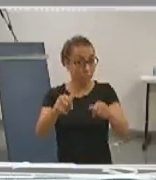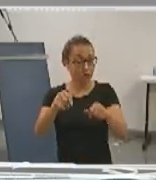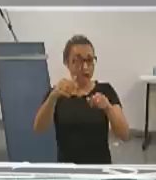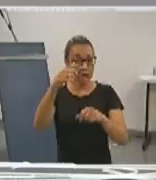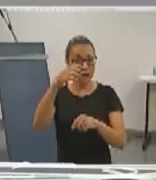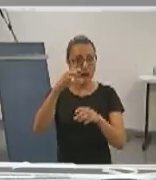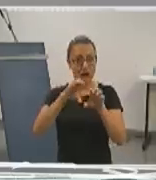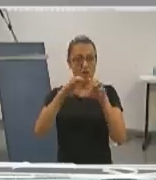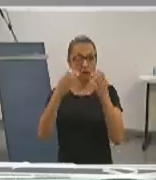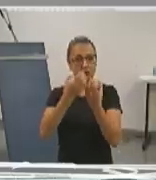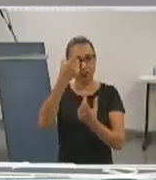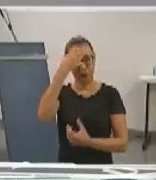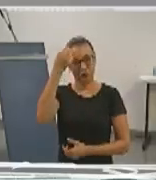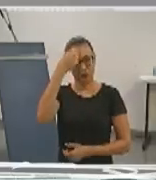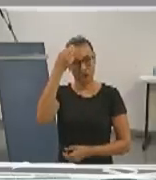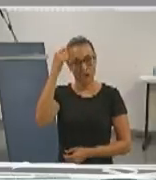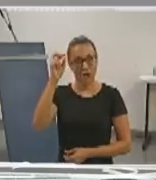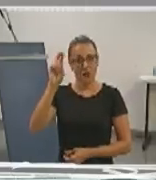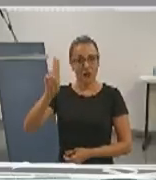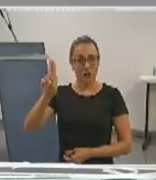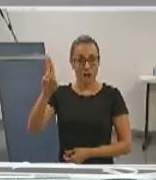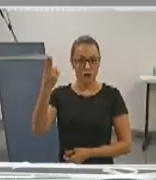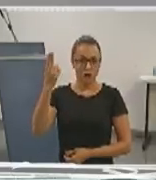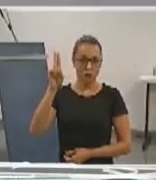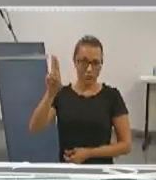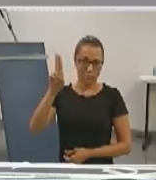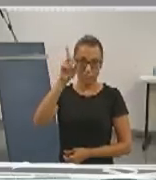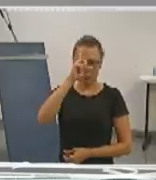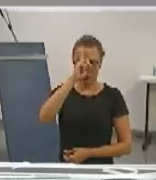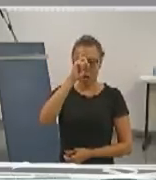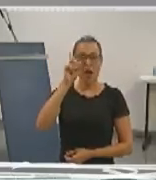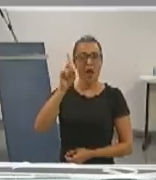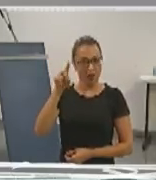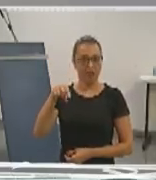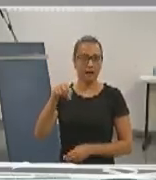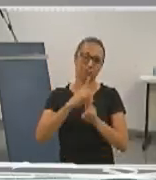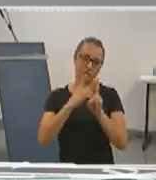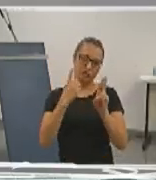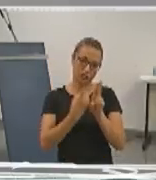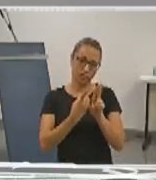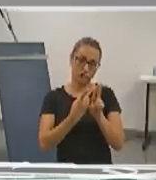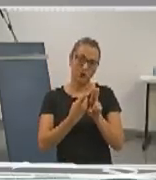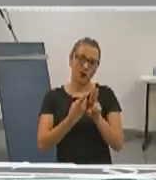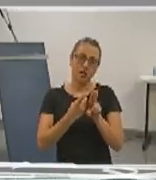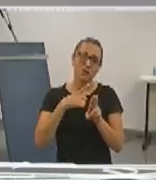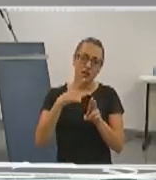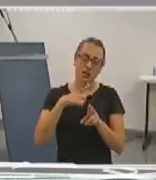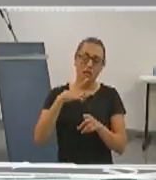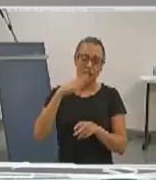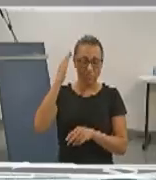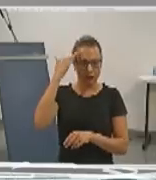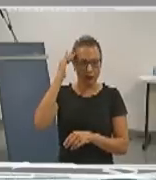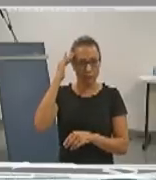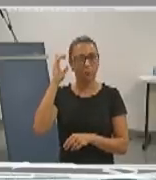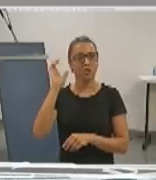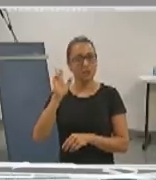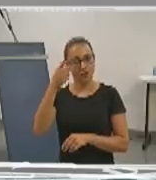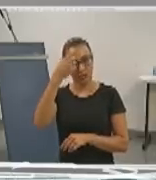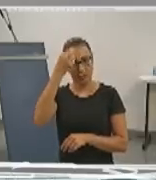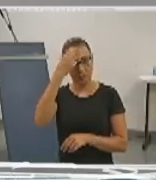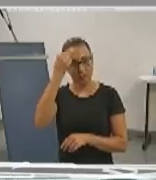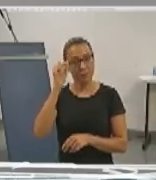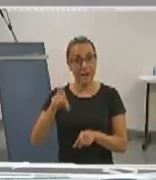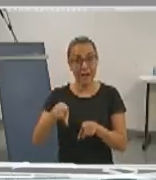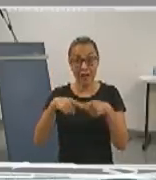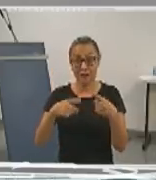acadêmica que o hospital universitário é o FGD. Consideramos comunidade acadêmica com suas especificidades.